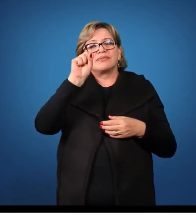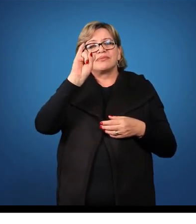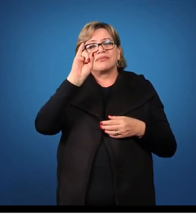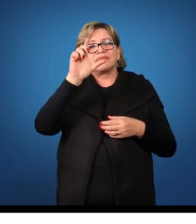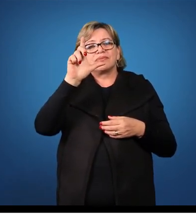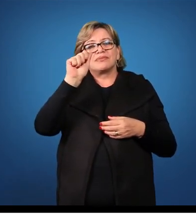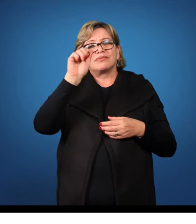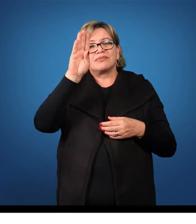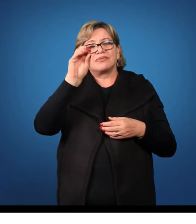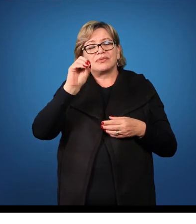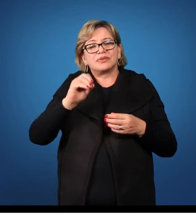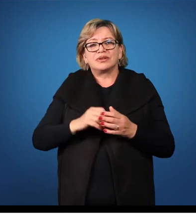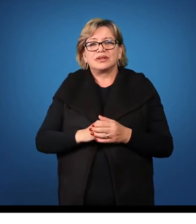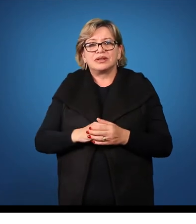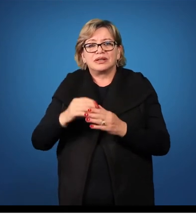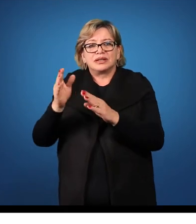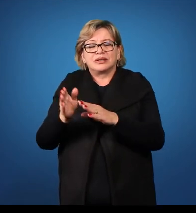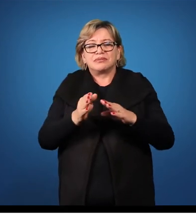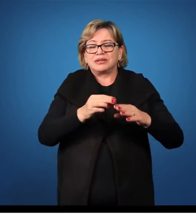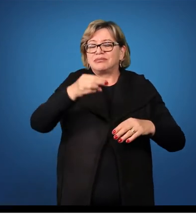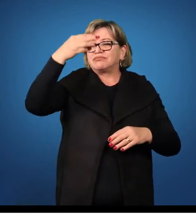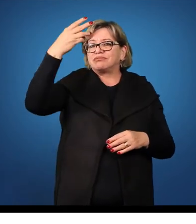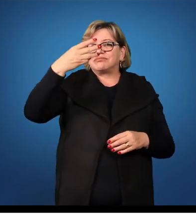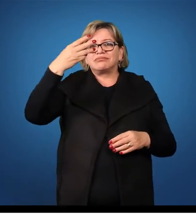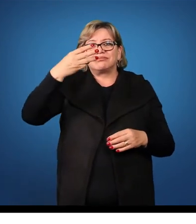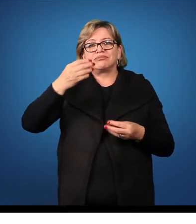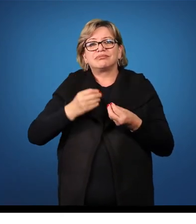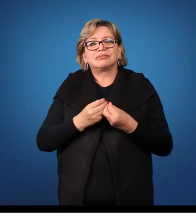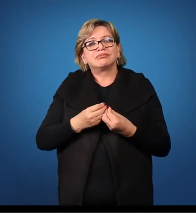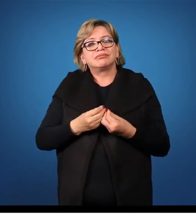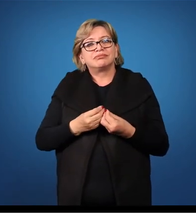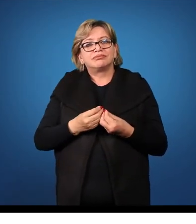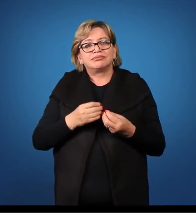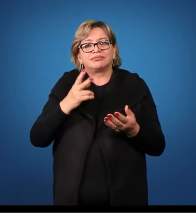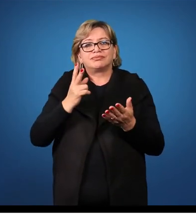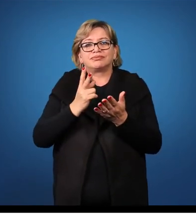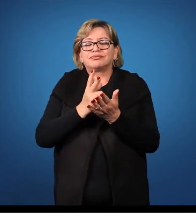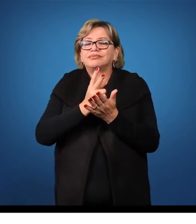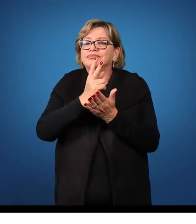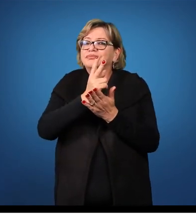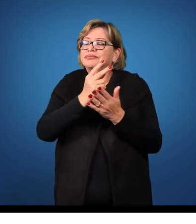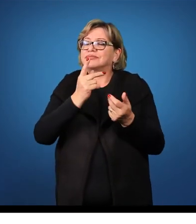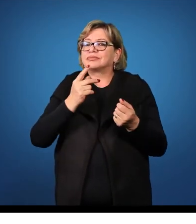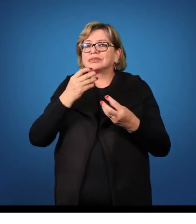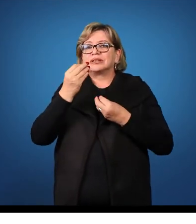A terceira declinação segue